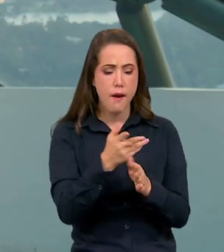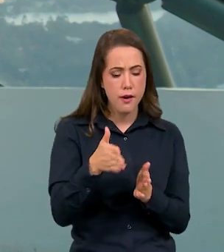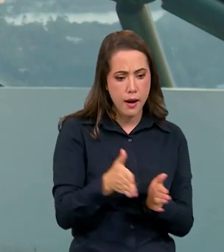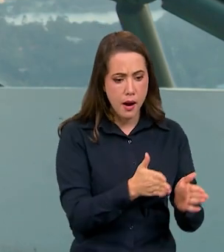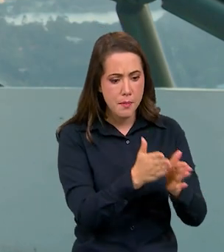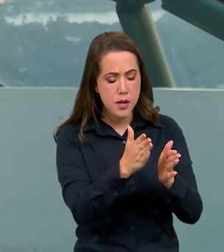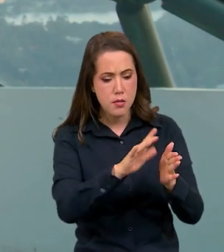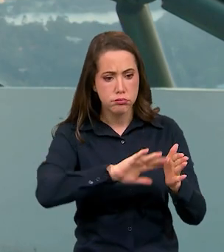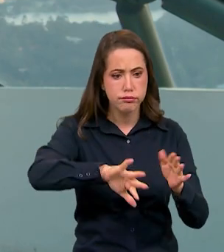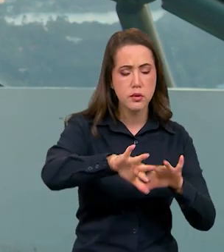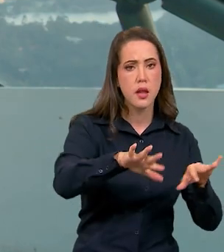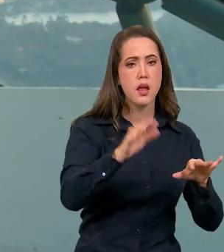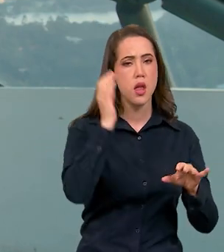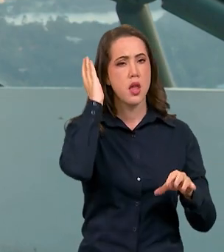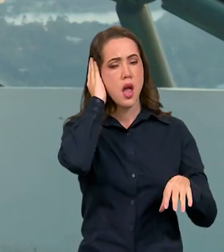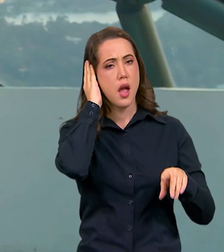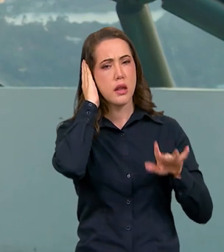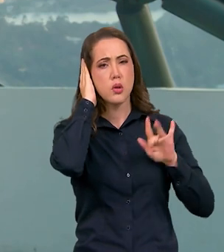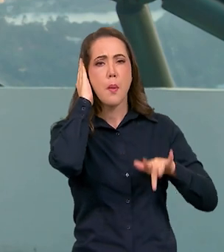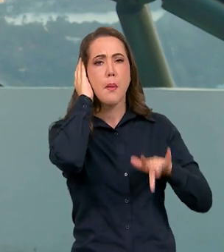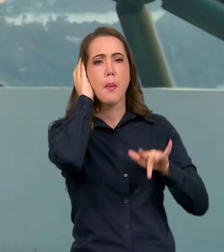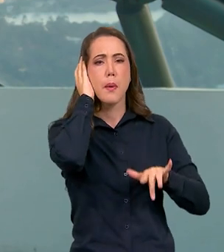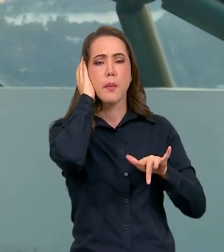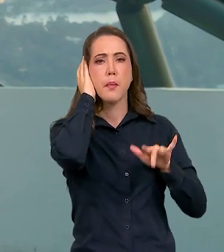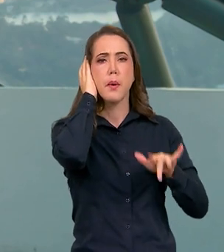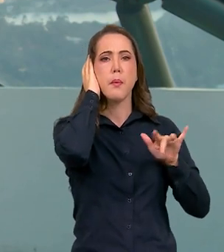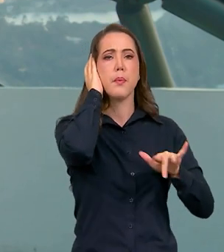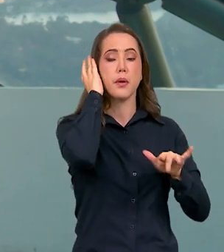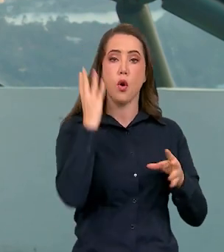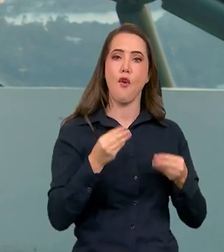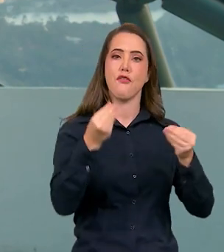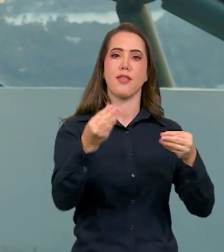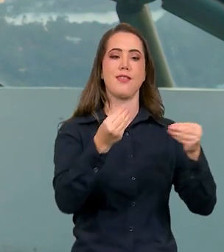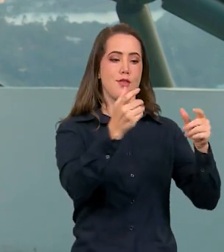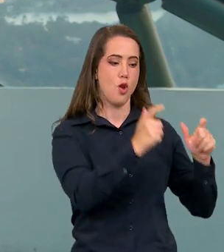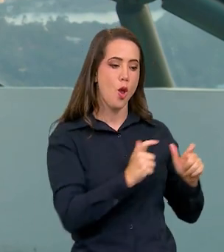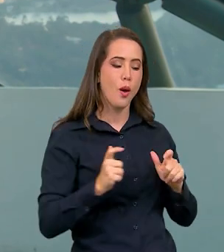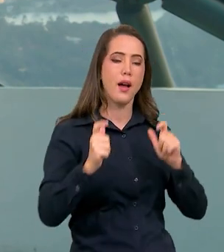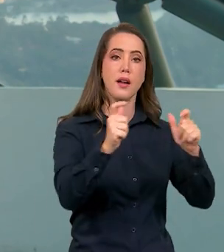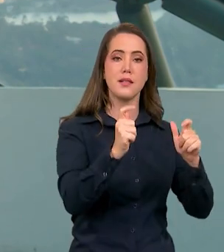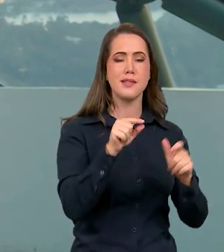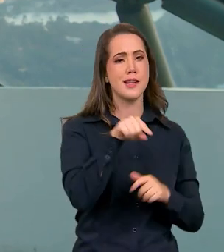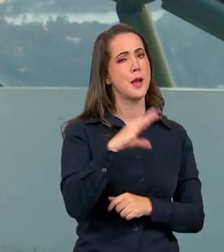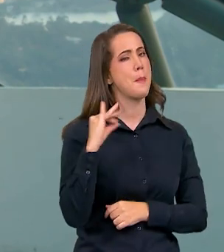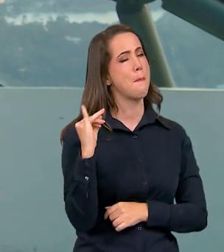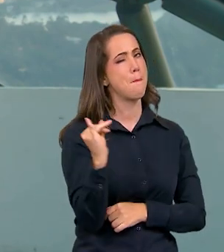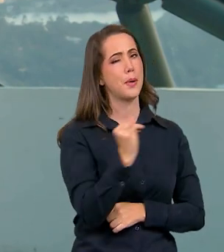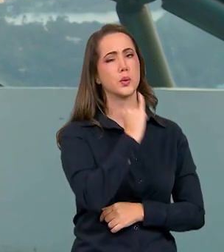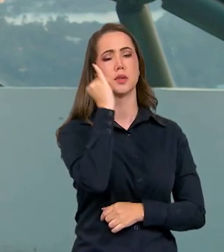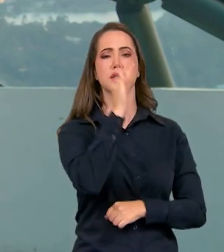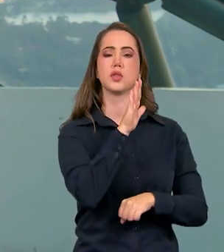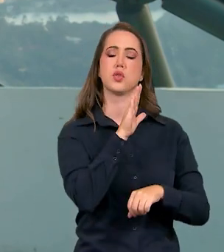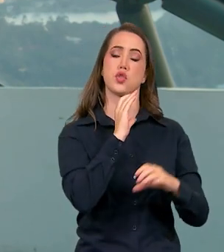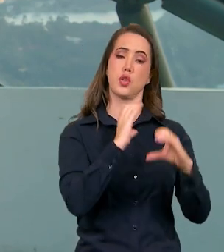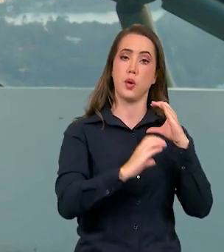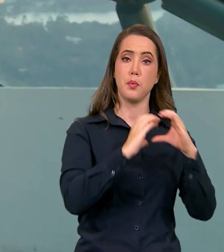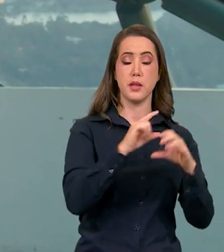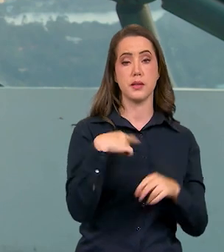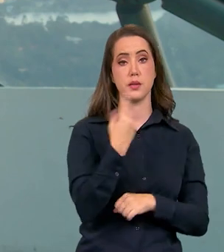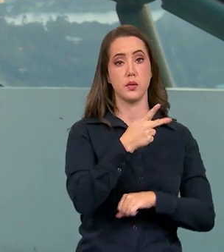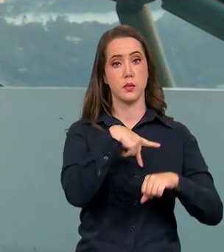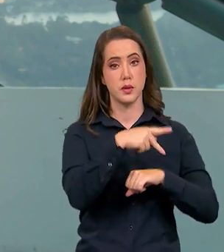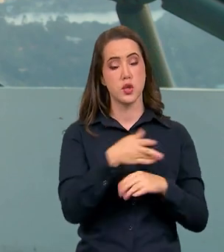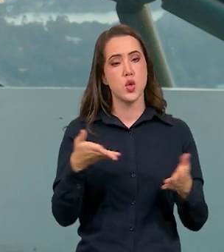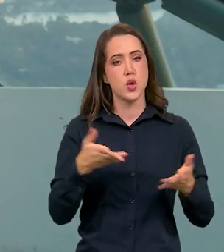estradas, levando telégrafos, enfim. Um ícone das comunicações do nosso país. E hoje a gente vive o